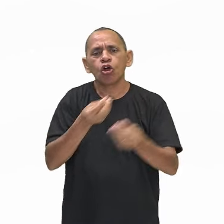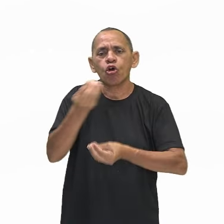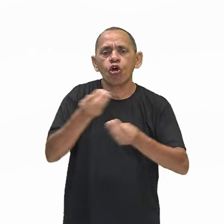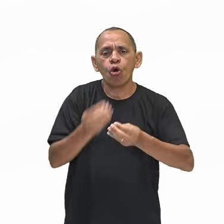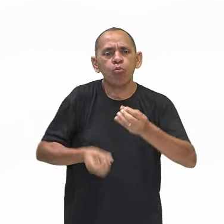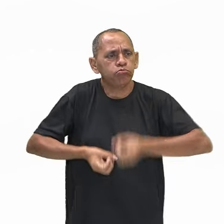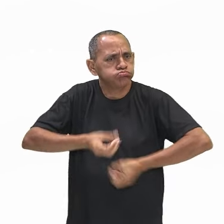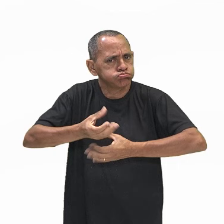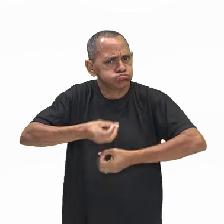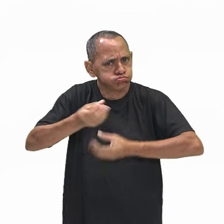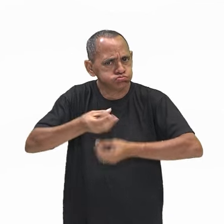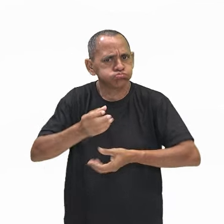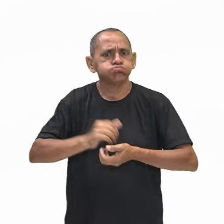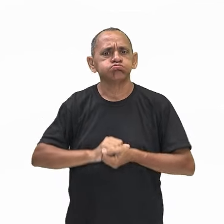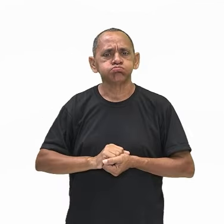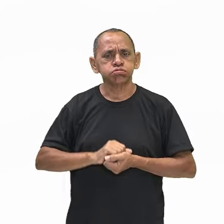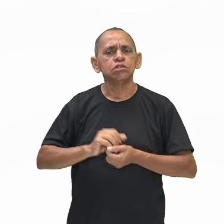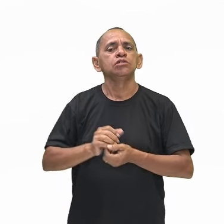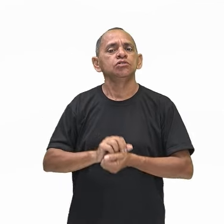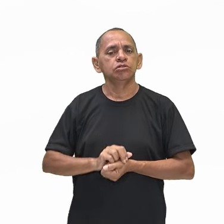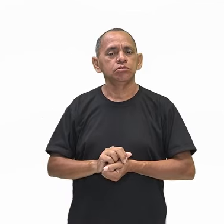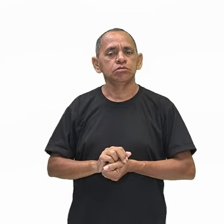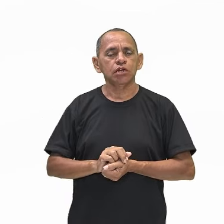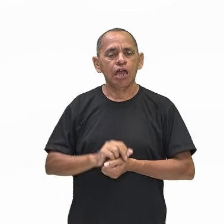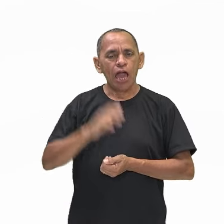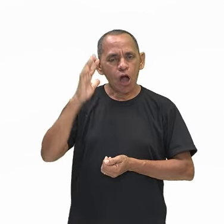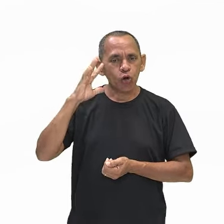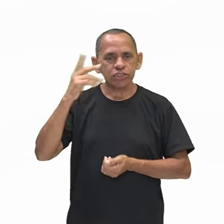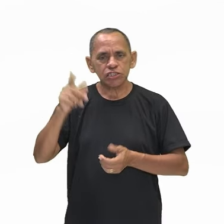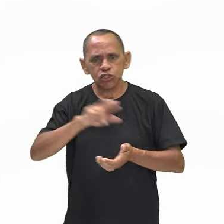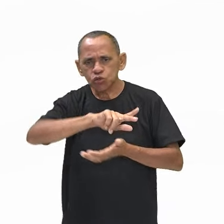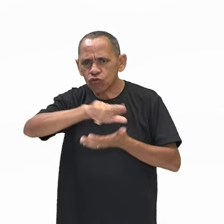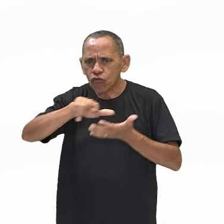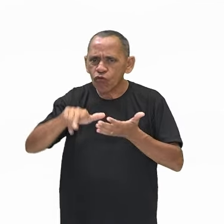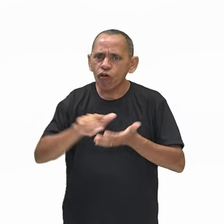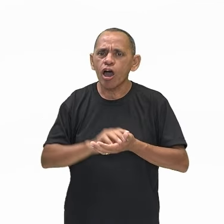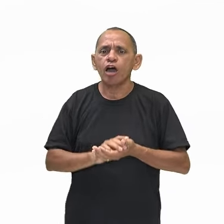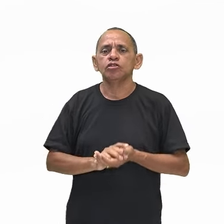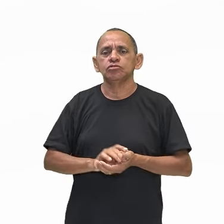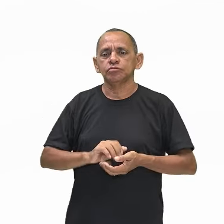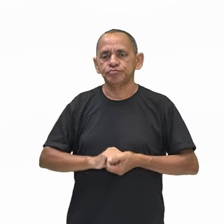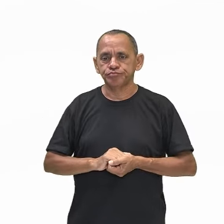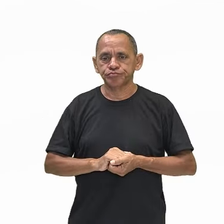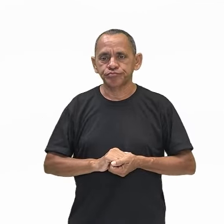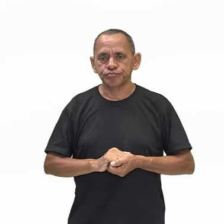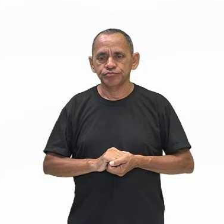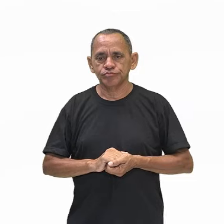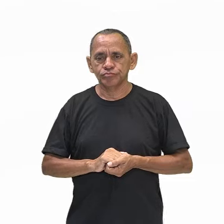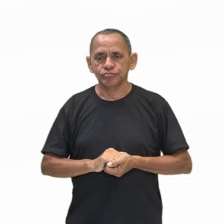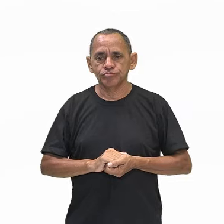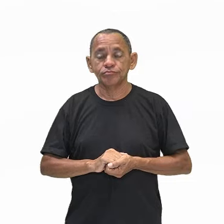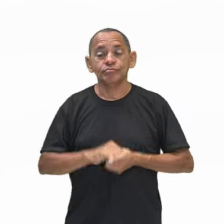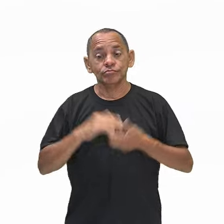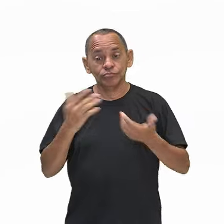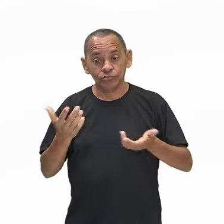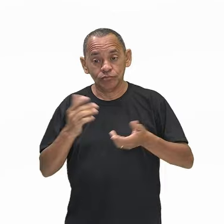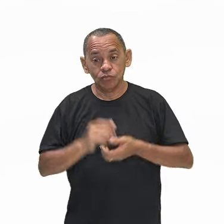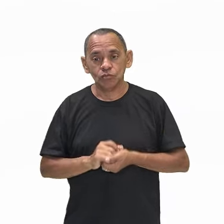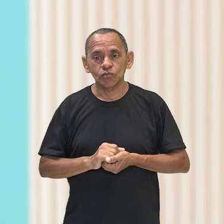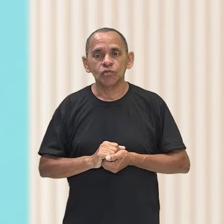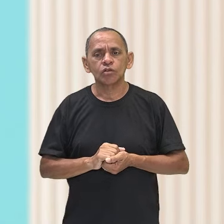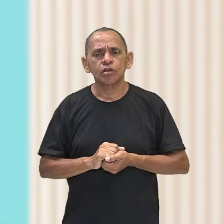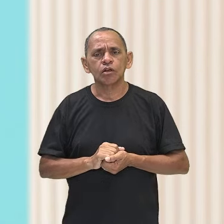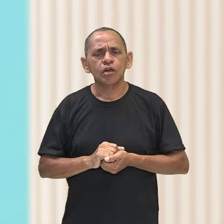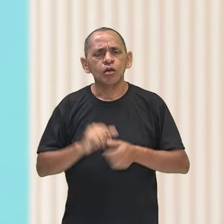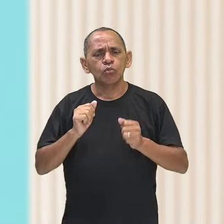nelas presentes. Então, gente, é o seguinte, o que a gente pode